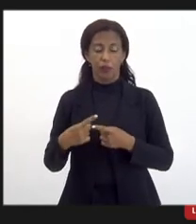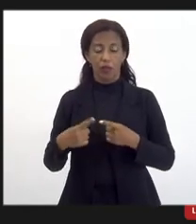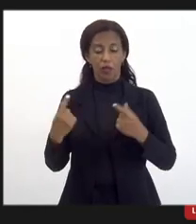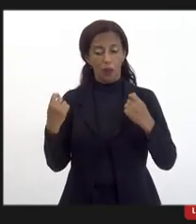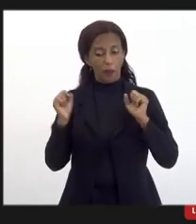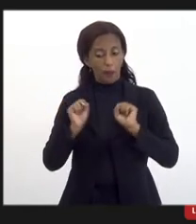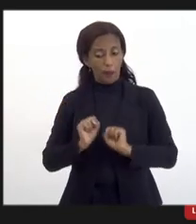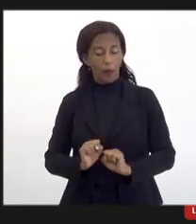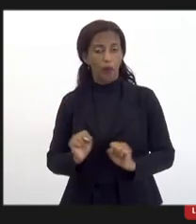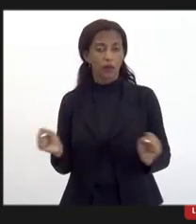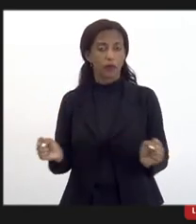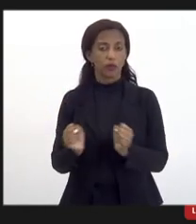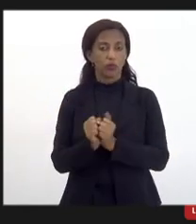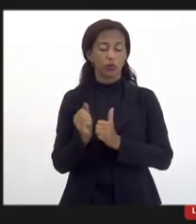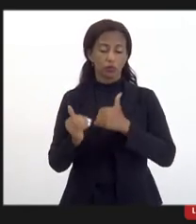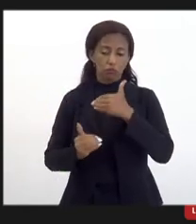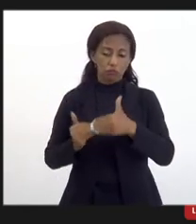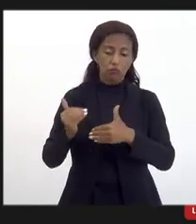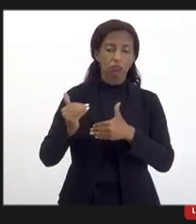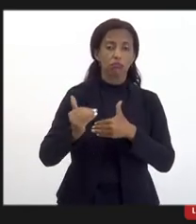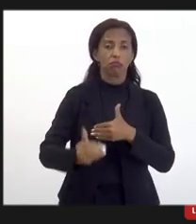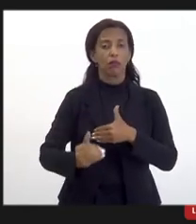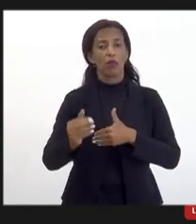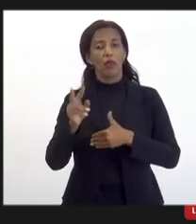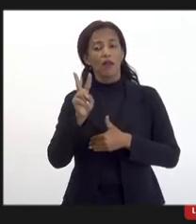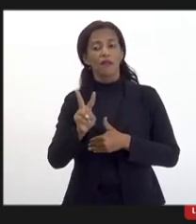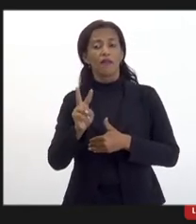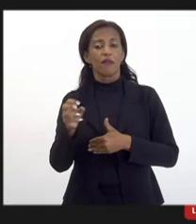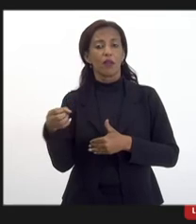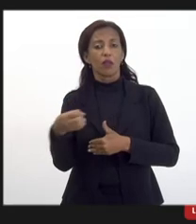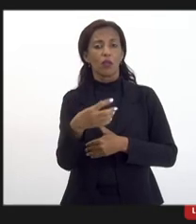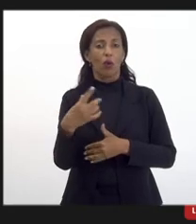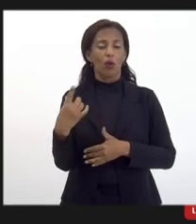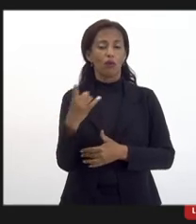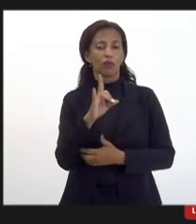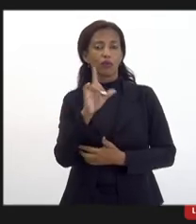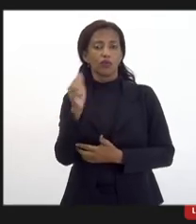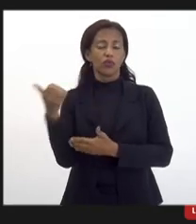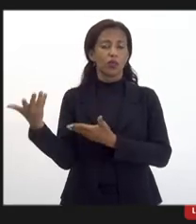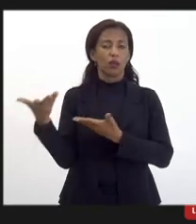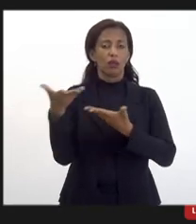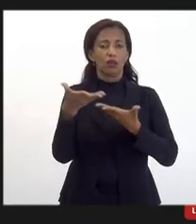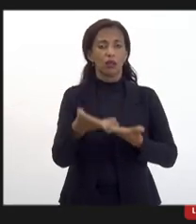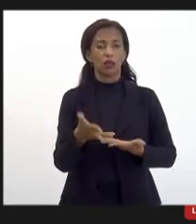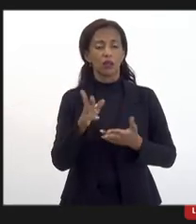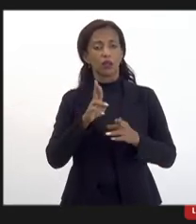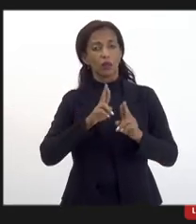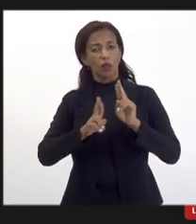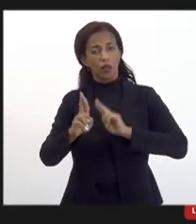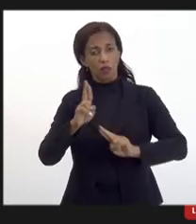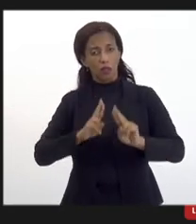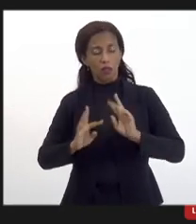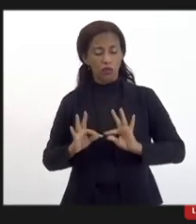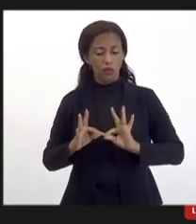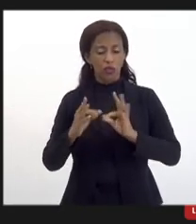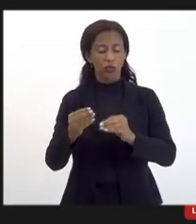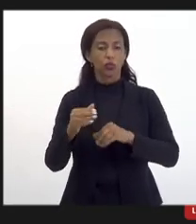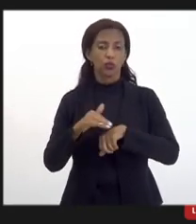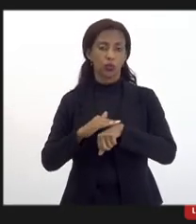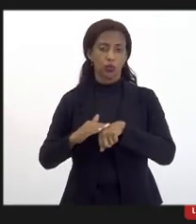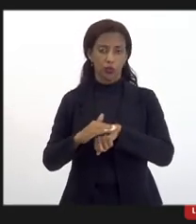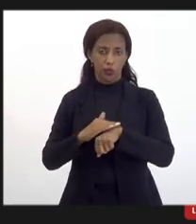possa mais adiante ver nova data e já trazendo alguns resultados disso tudo que nós